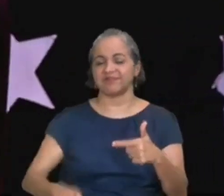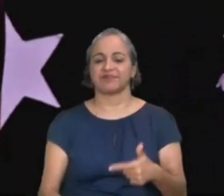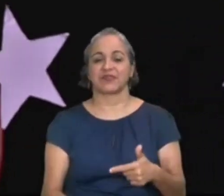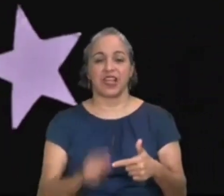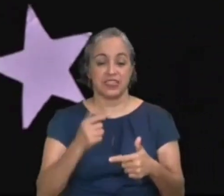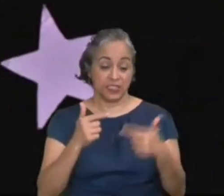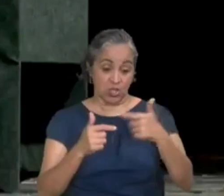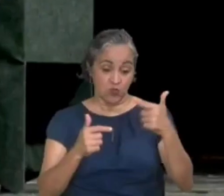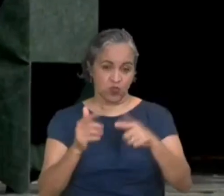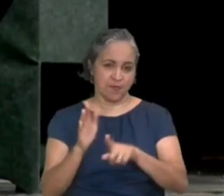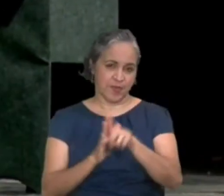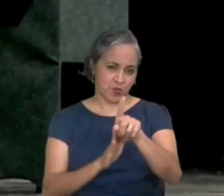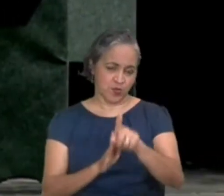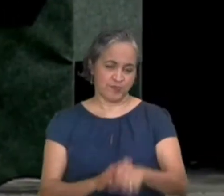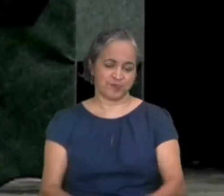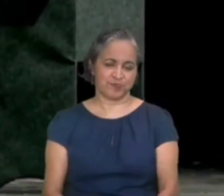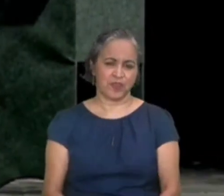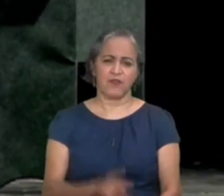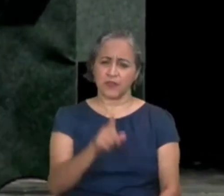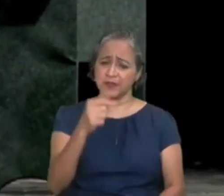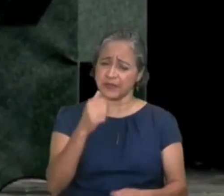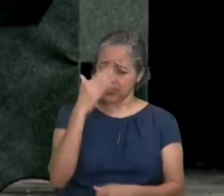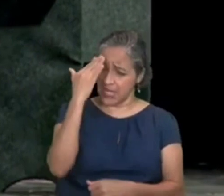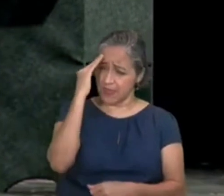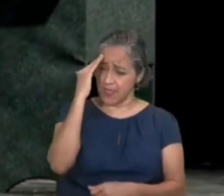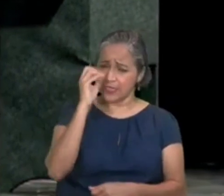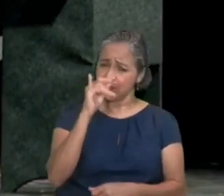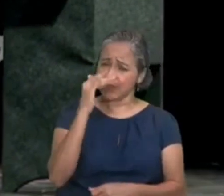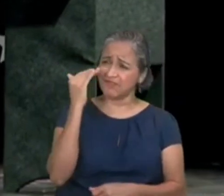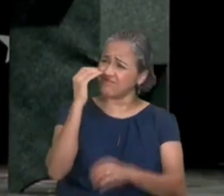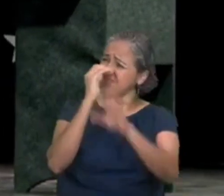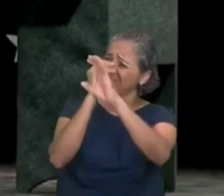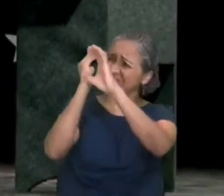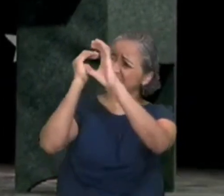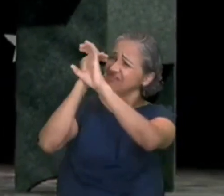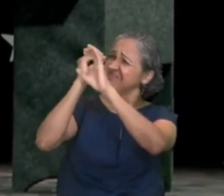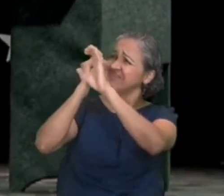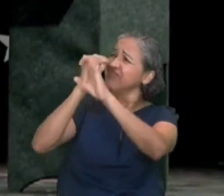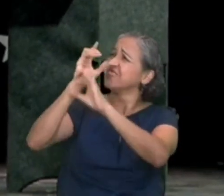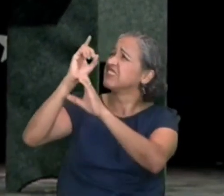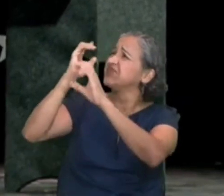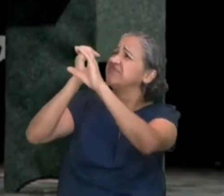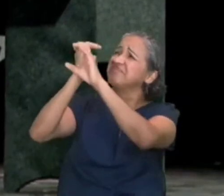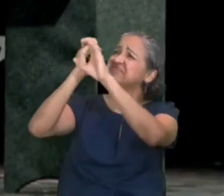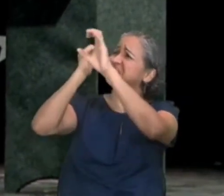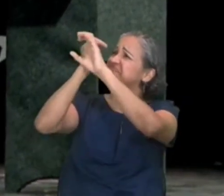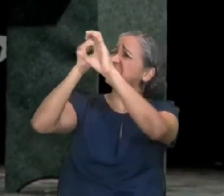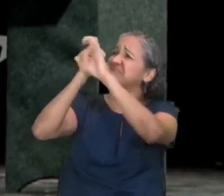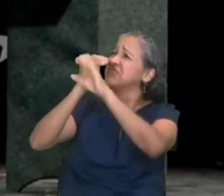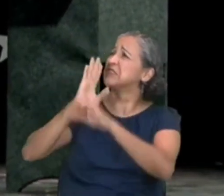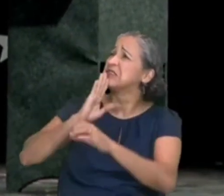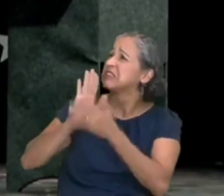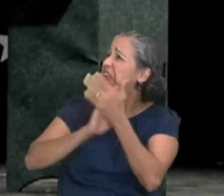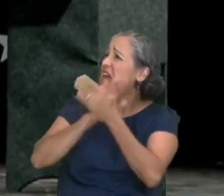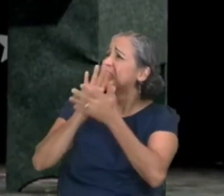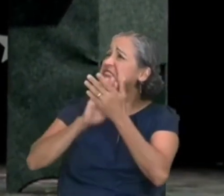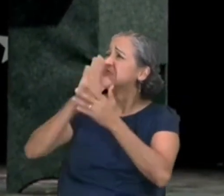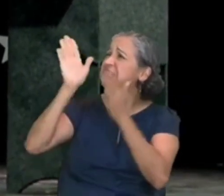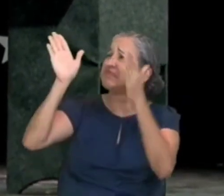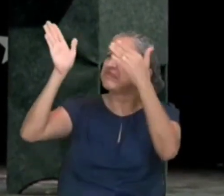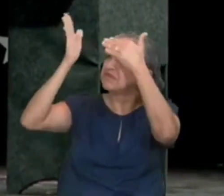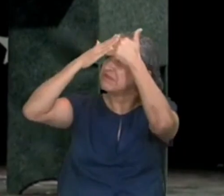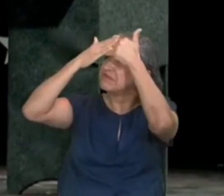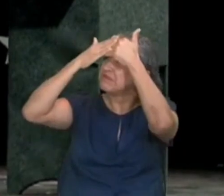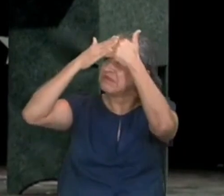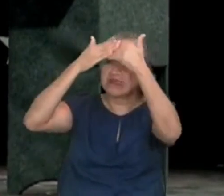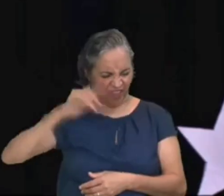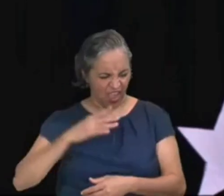Você tem que entender, porque se você não entende o seu Criador, se você não conhece o Criador, se você não entende quem é Ele ou